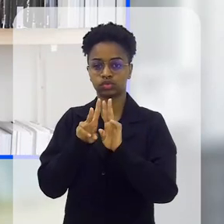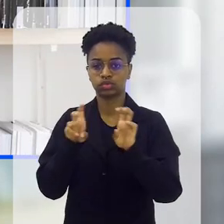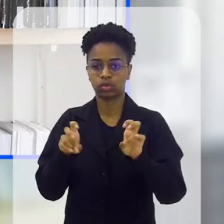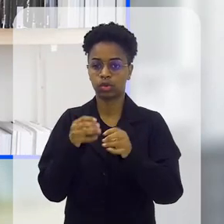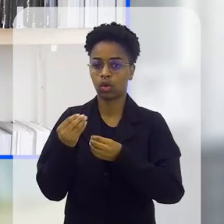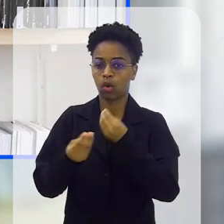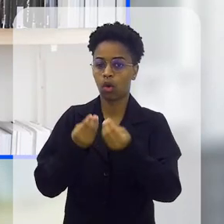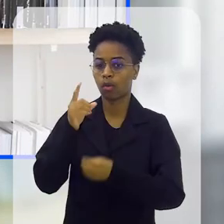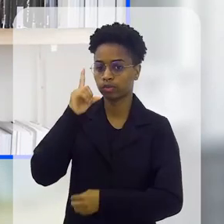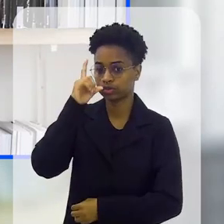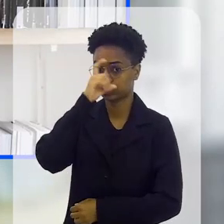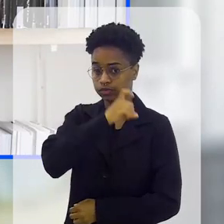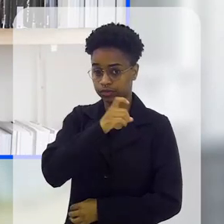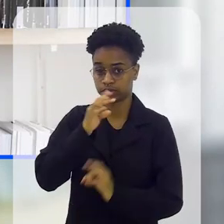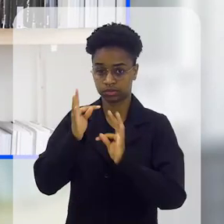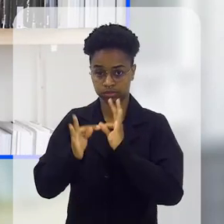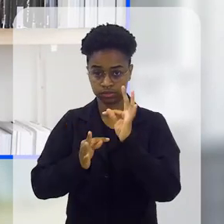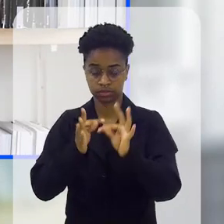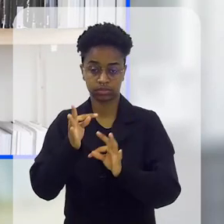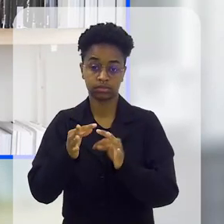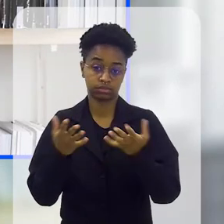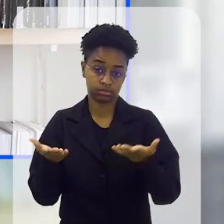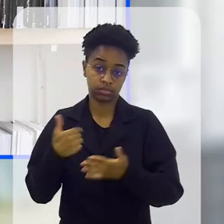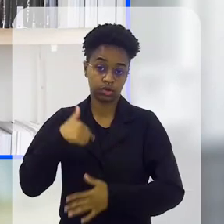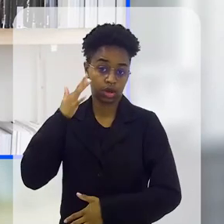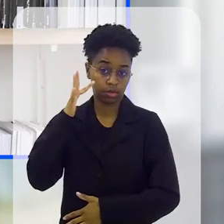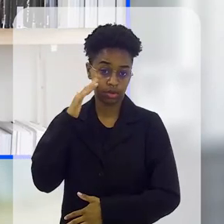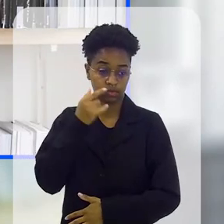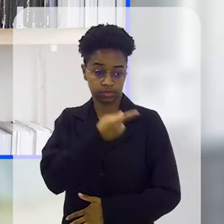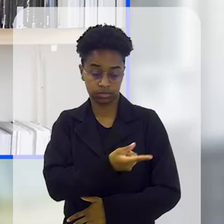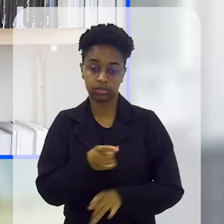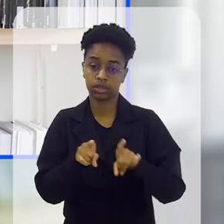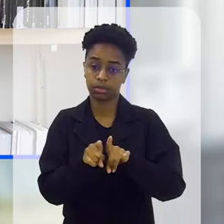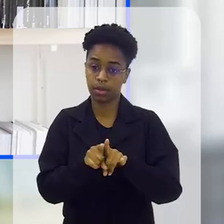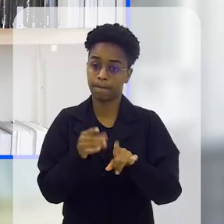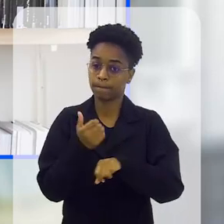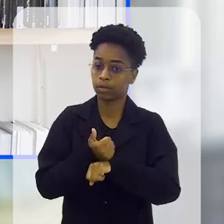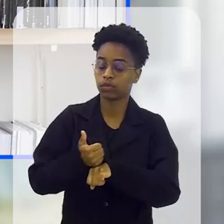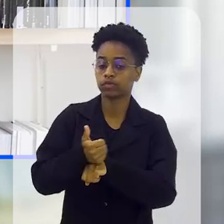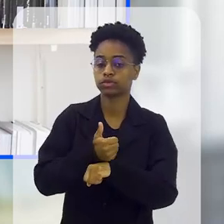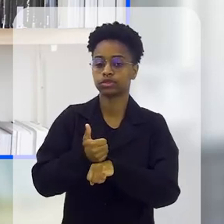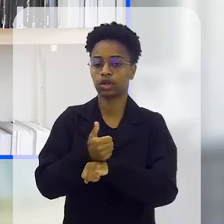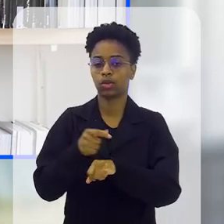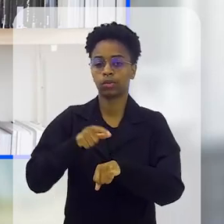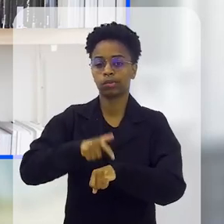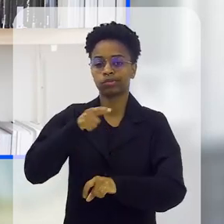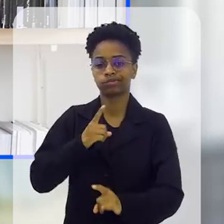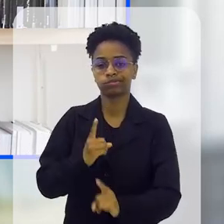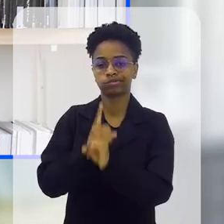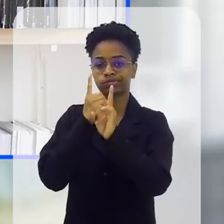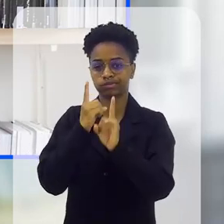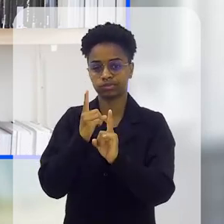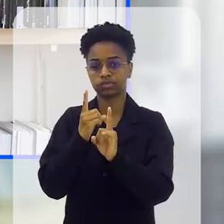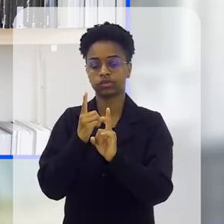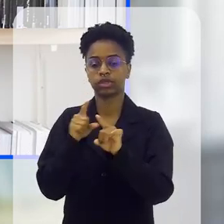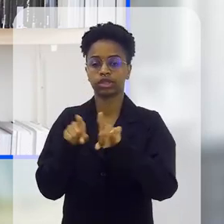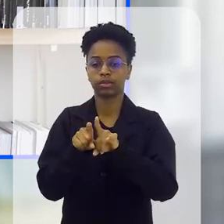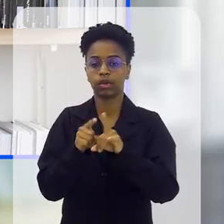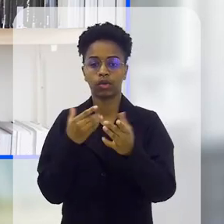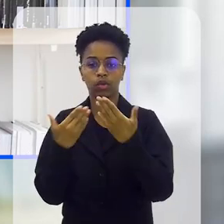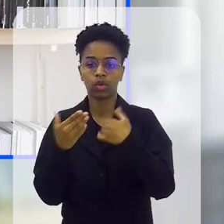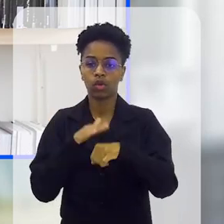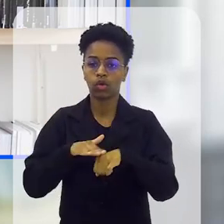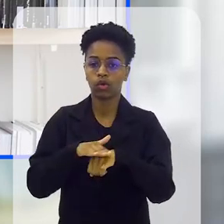difícil é esse tratamento. Imagino que para você como profissional também, na hora de diagnosticar isso, para poder